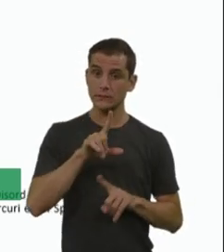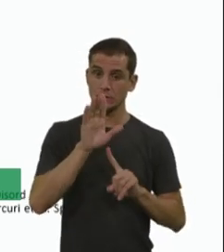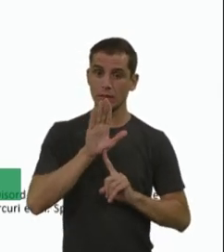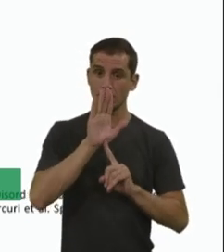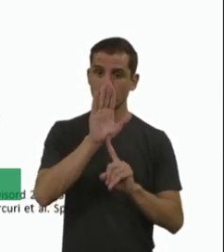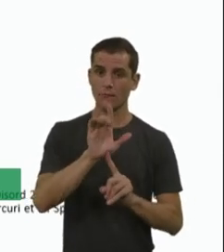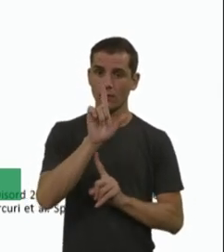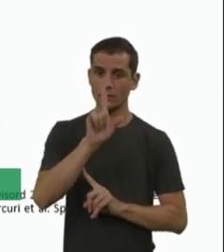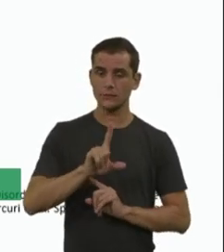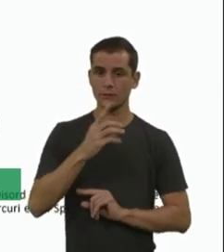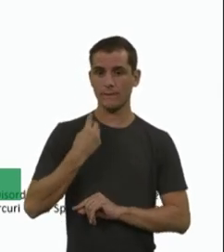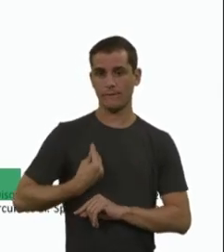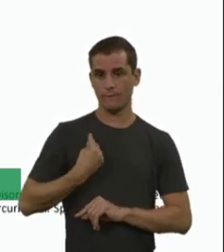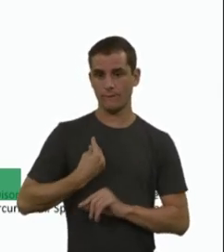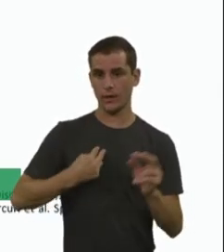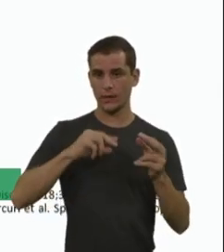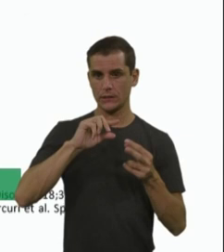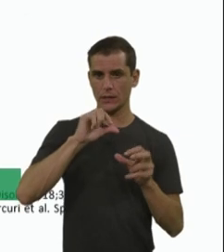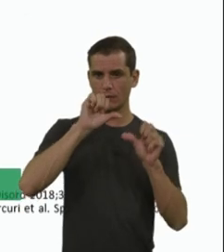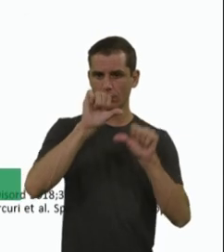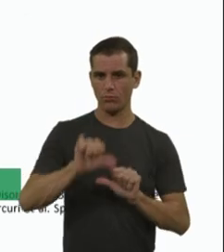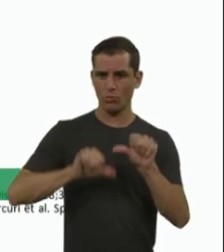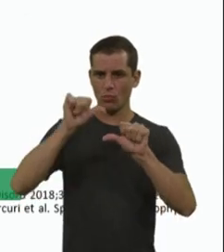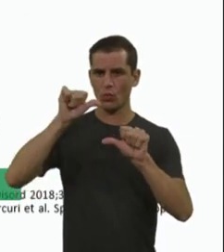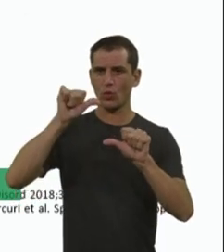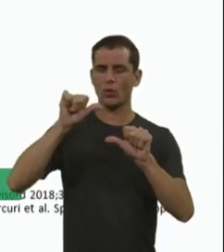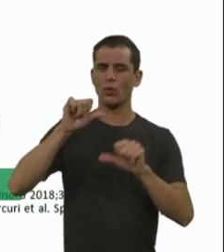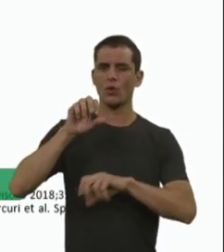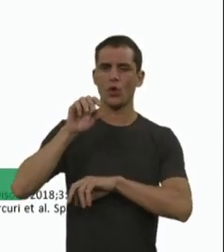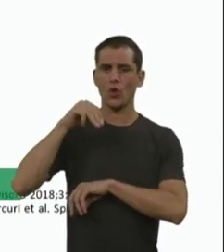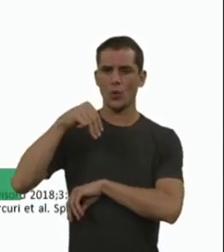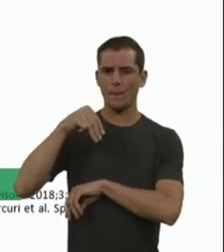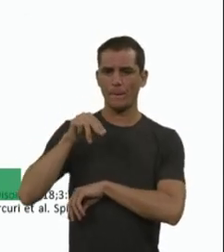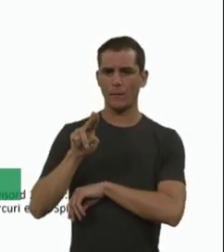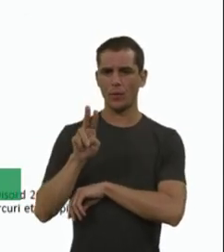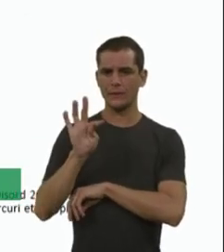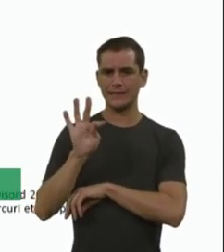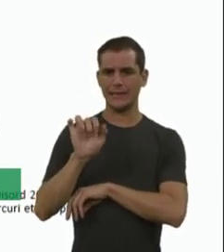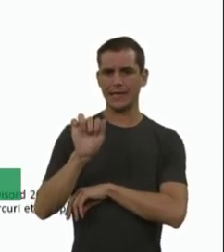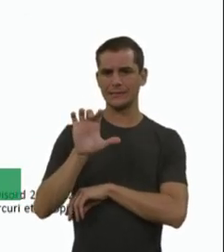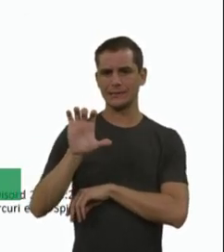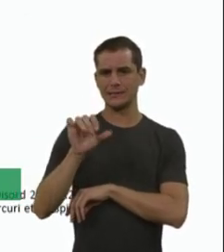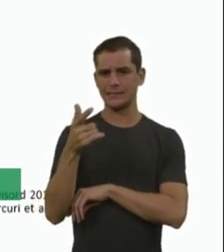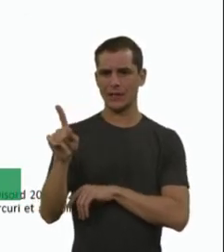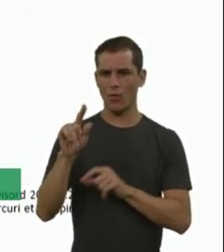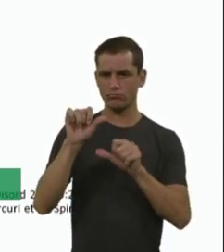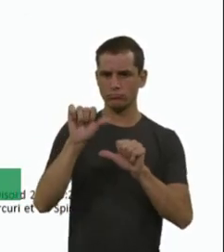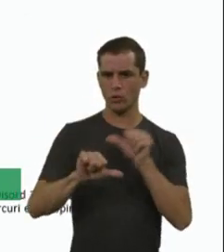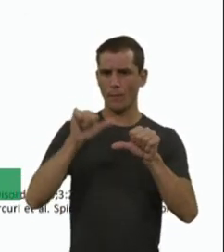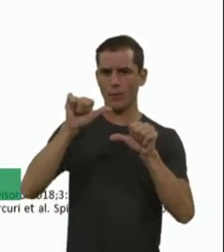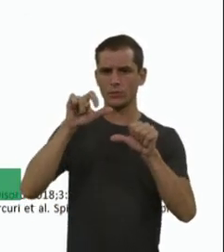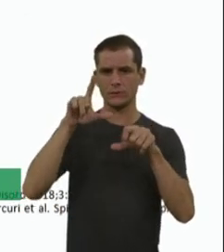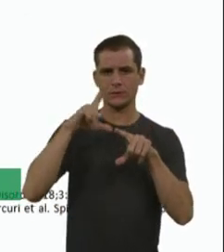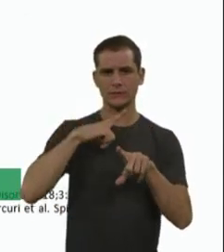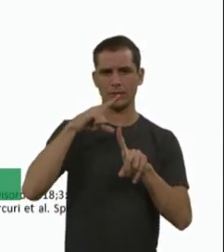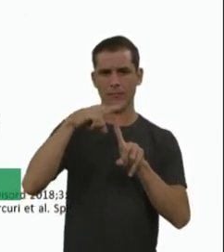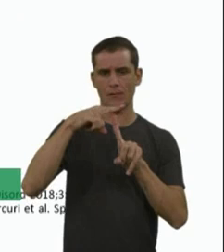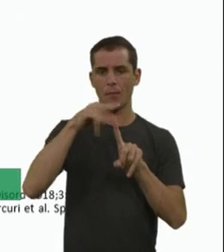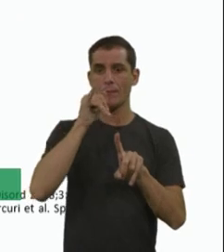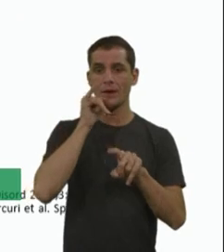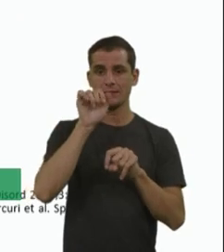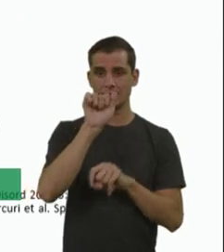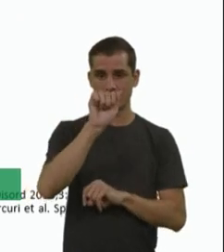no gene SMN2 que é a presença desta variante. Então, se eu tiver pacientes com AMI que tem duas cópias de